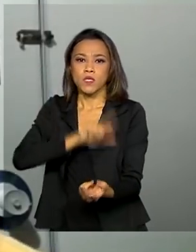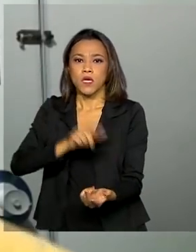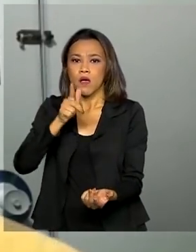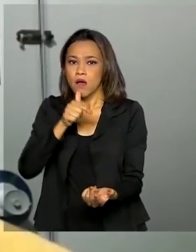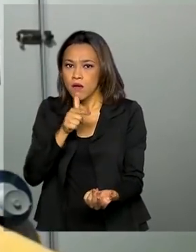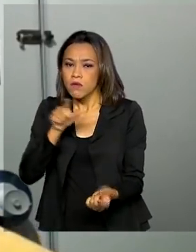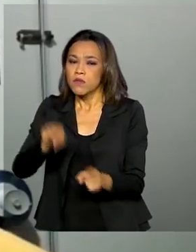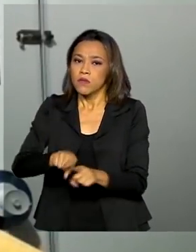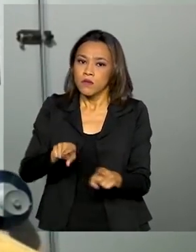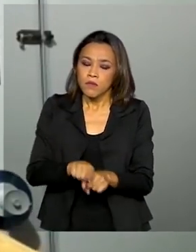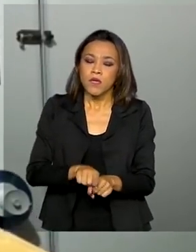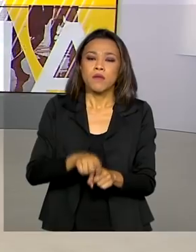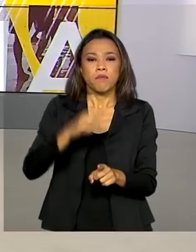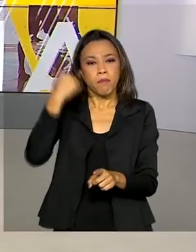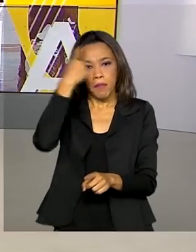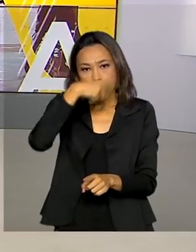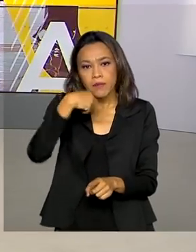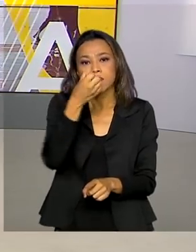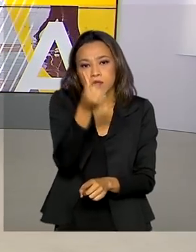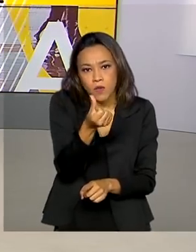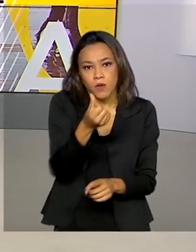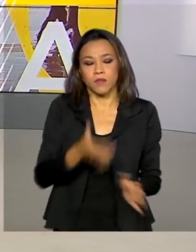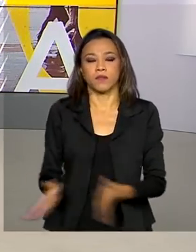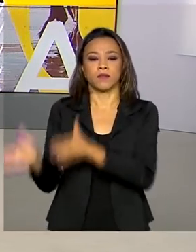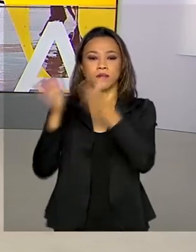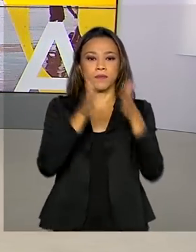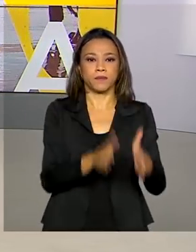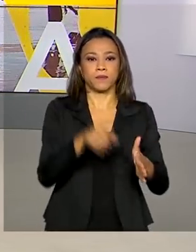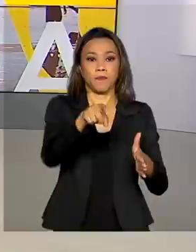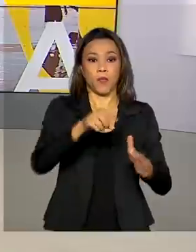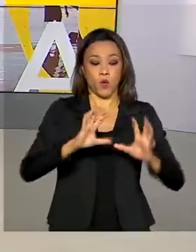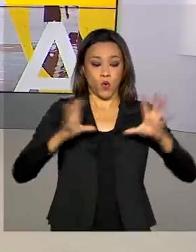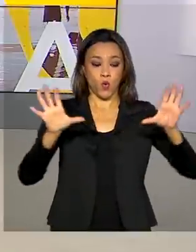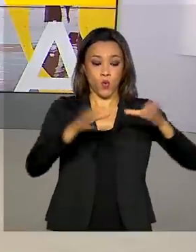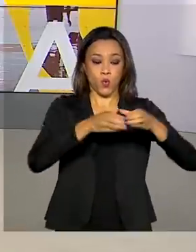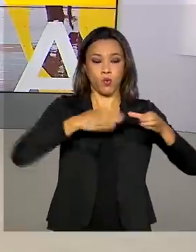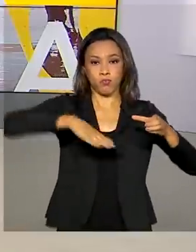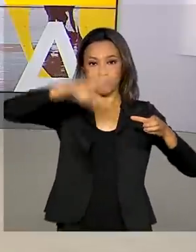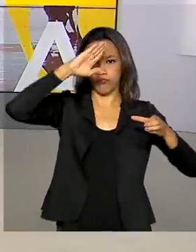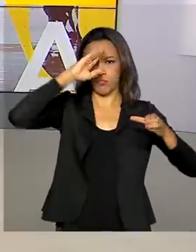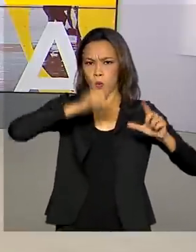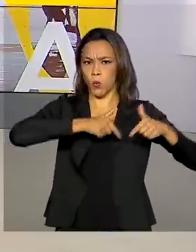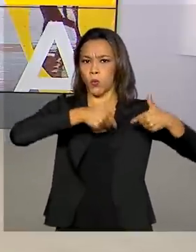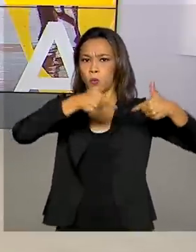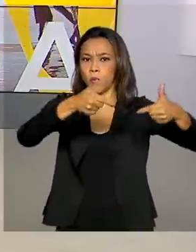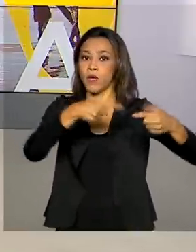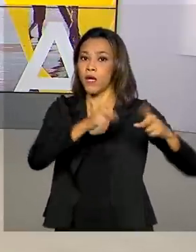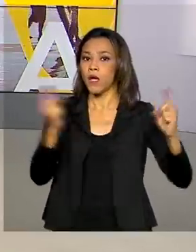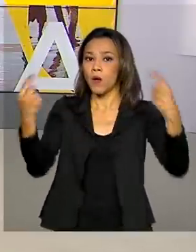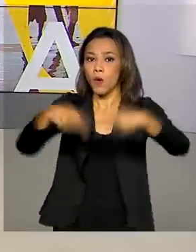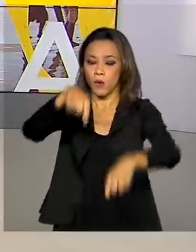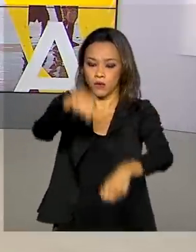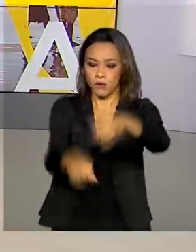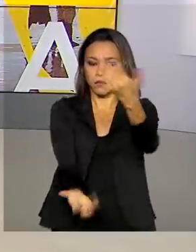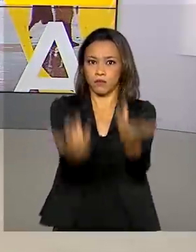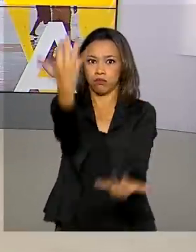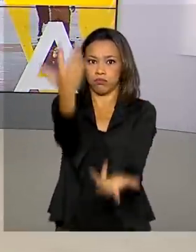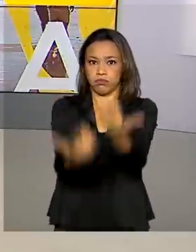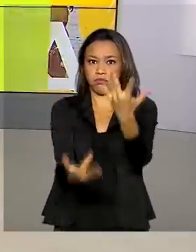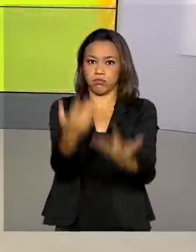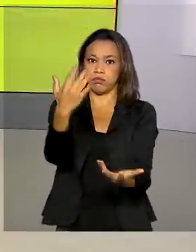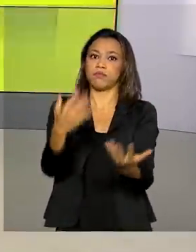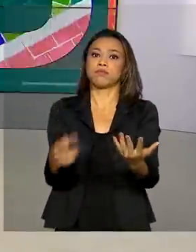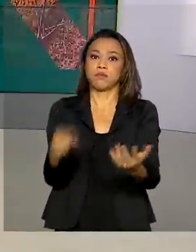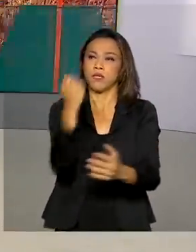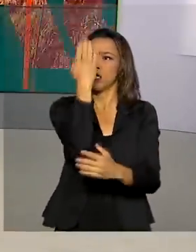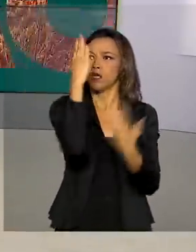passar as outras seis horas. A Operação Verde Brasil 2, de combate ao desmatamento ilegal e focos de incêndio na